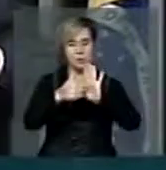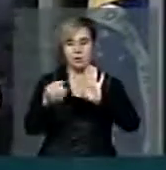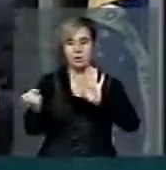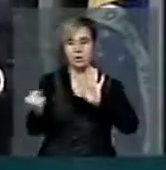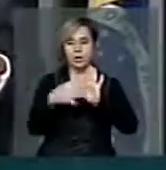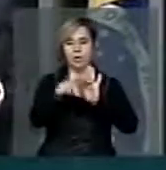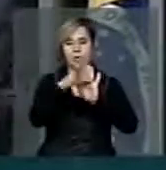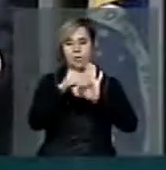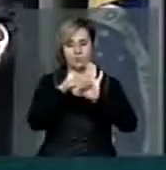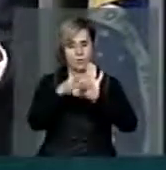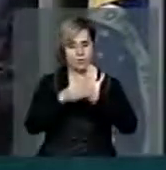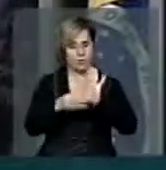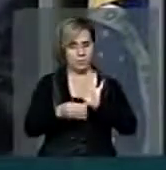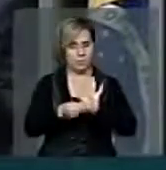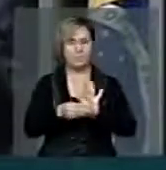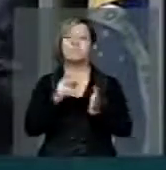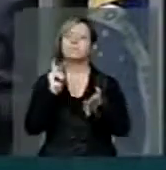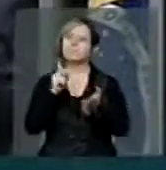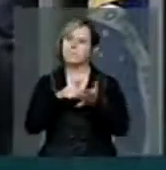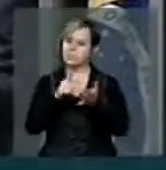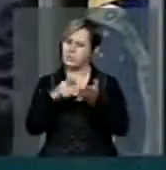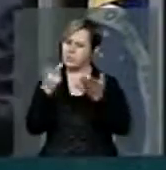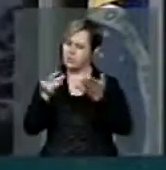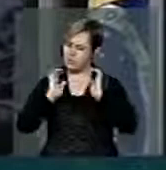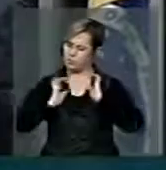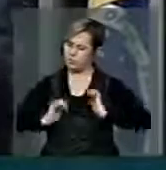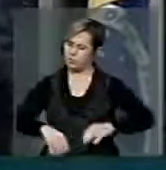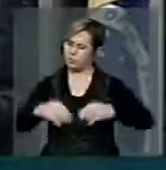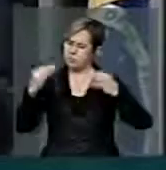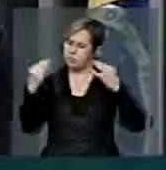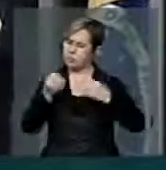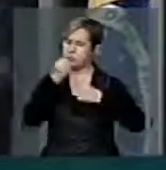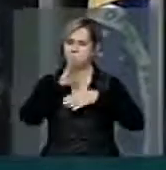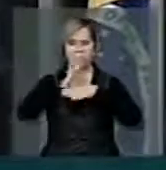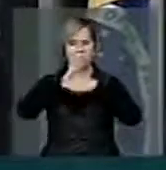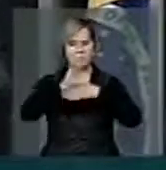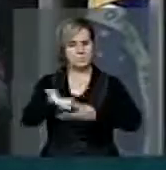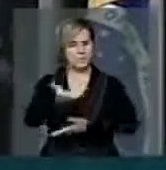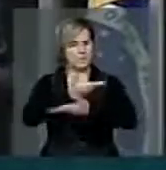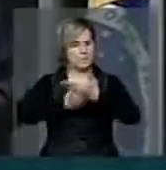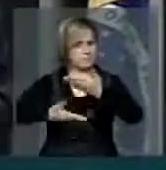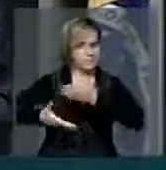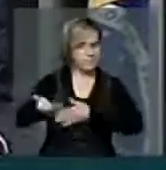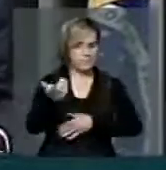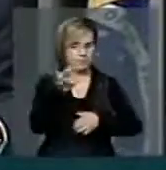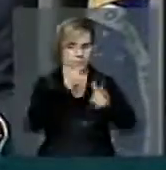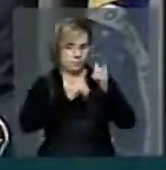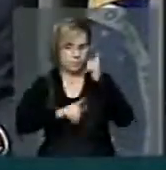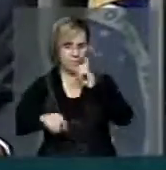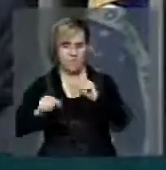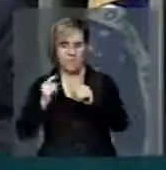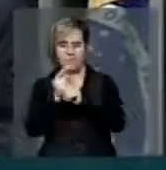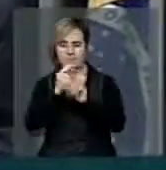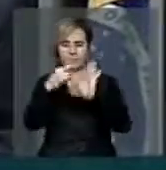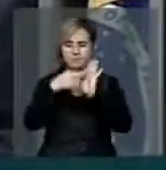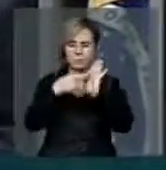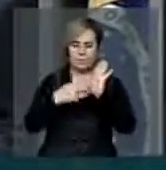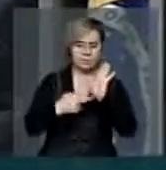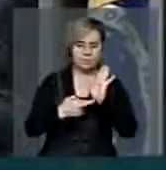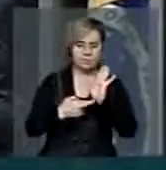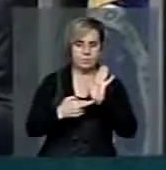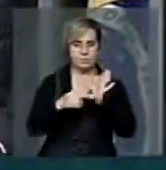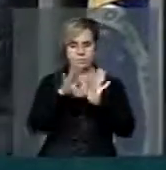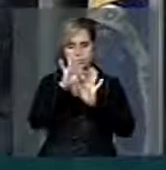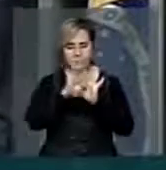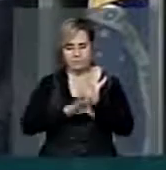porque esta realmente é uma postura proativa no sentido de encontrar uma redação que corresponda